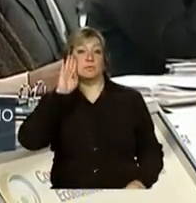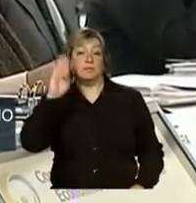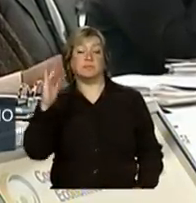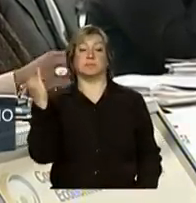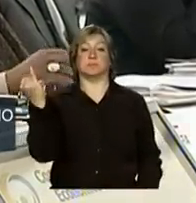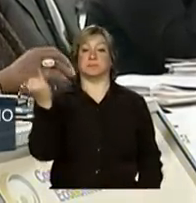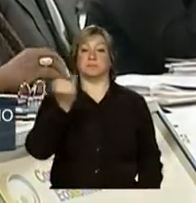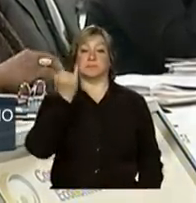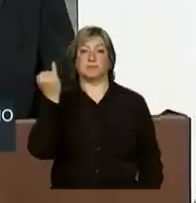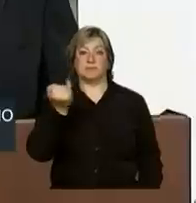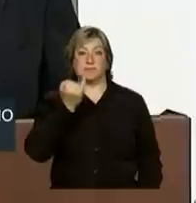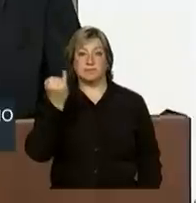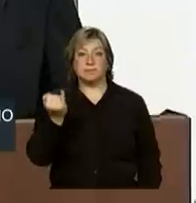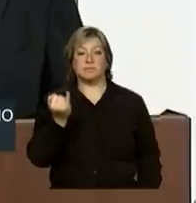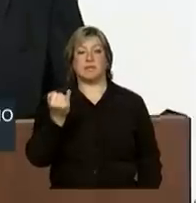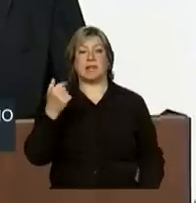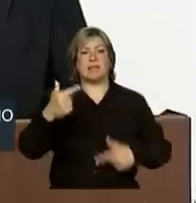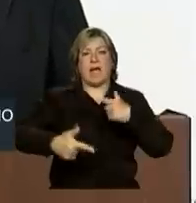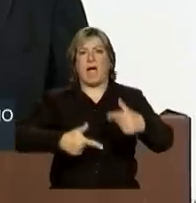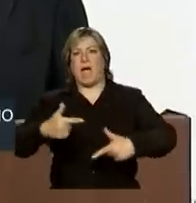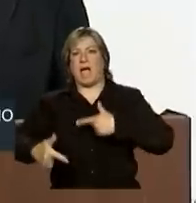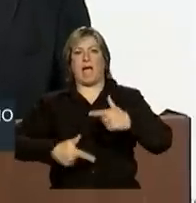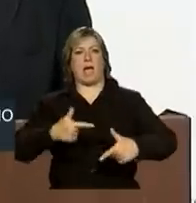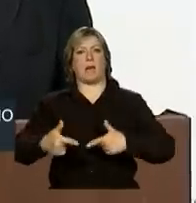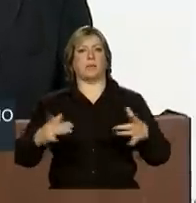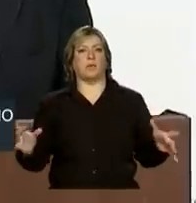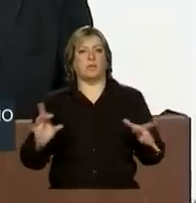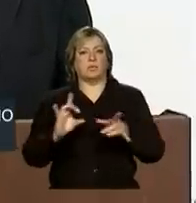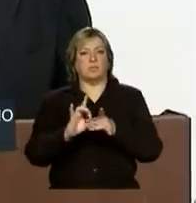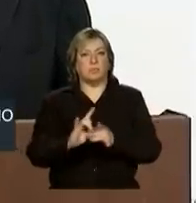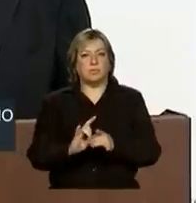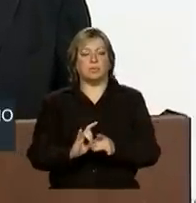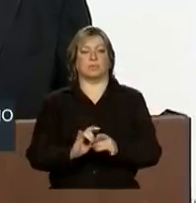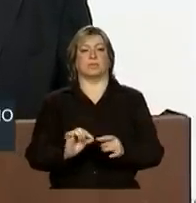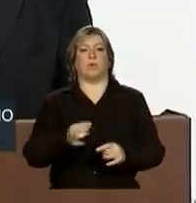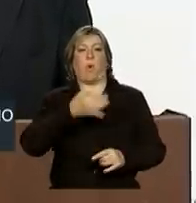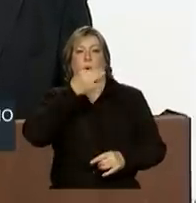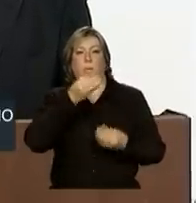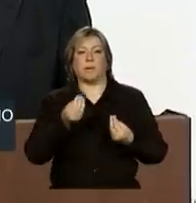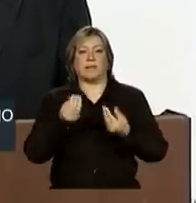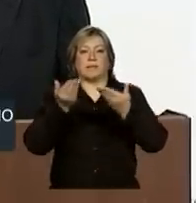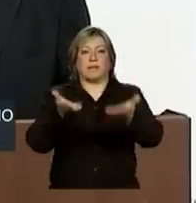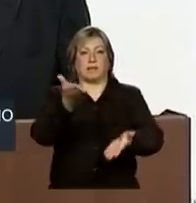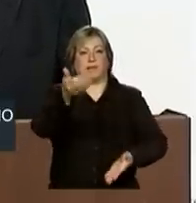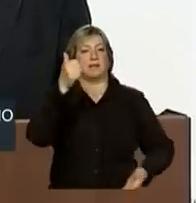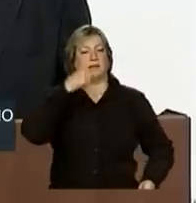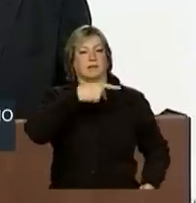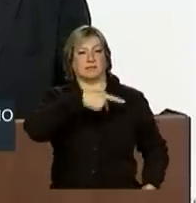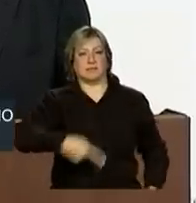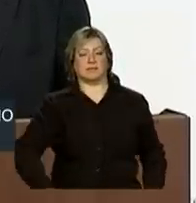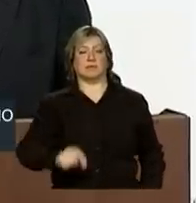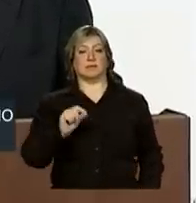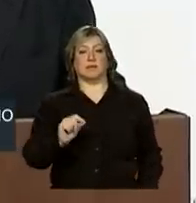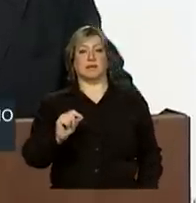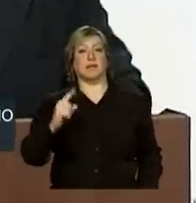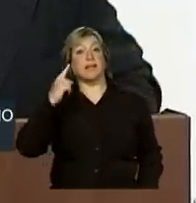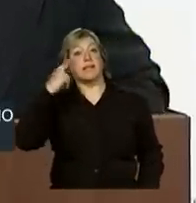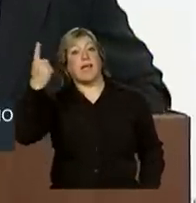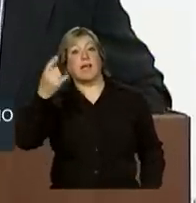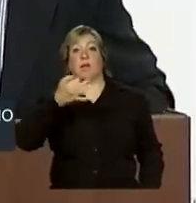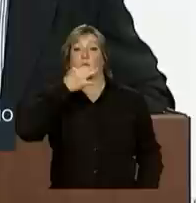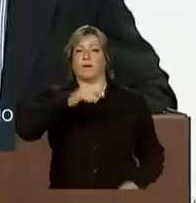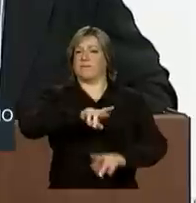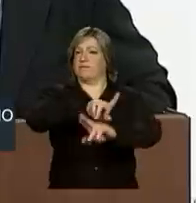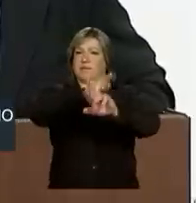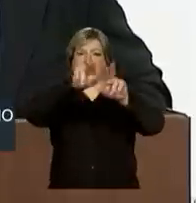para que se proponha, a V. Exª, as alternativas, as mais